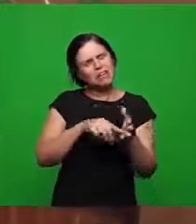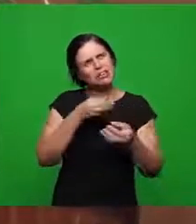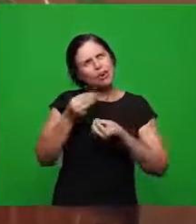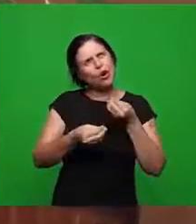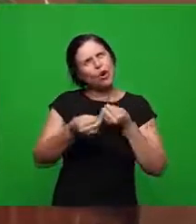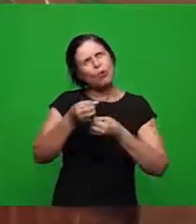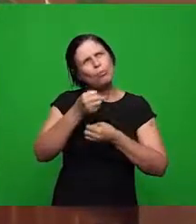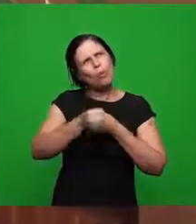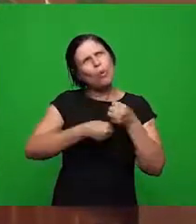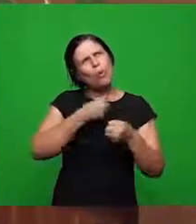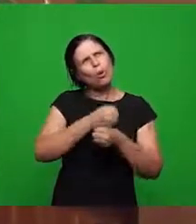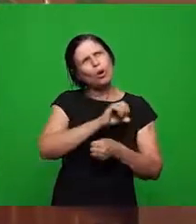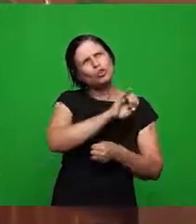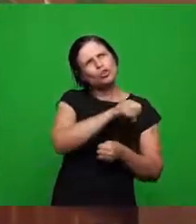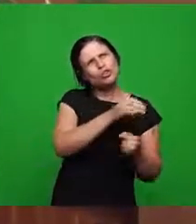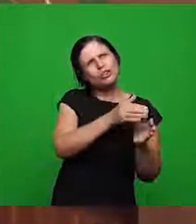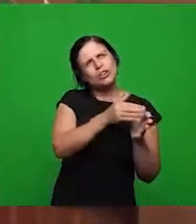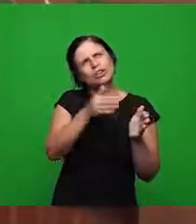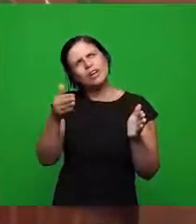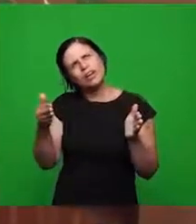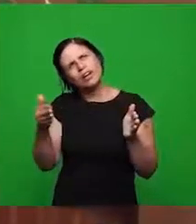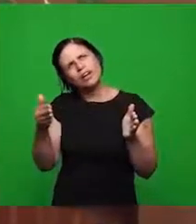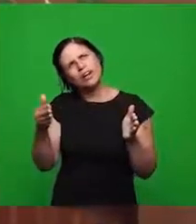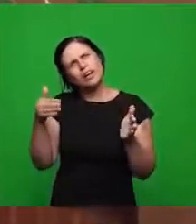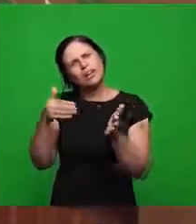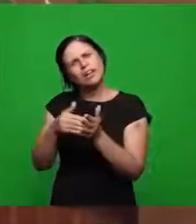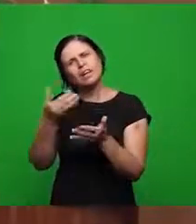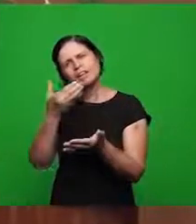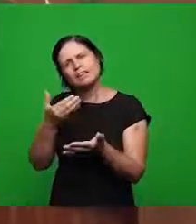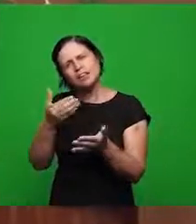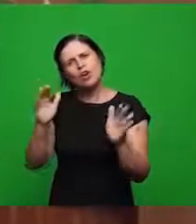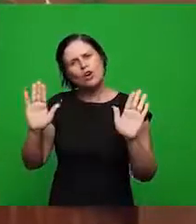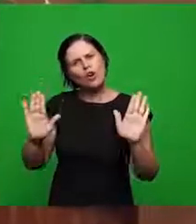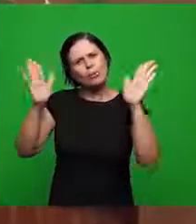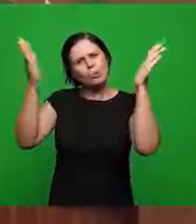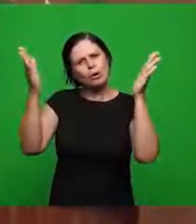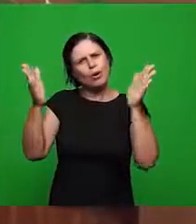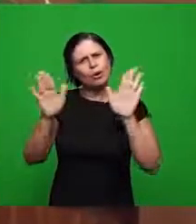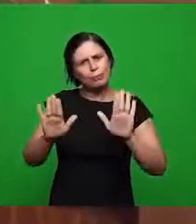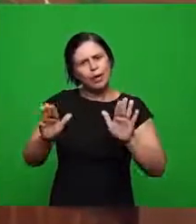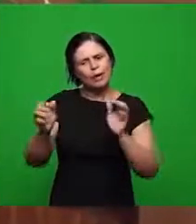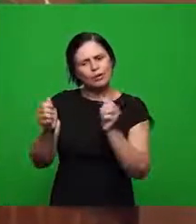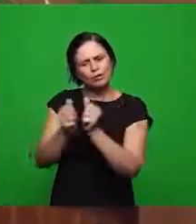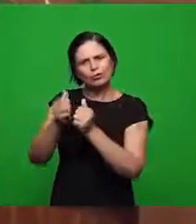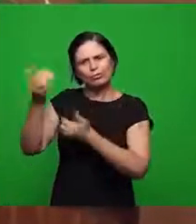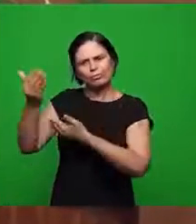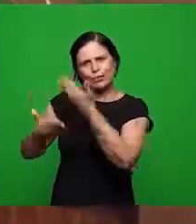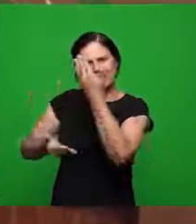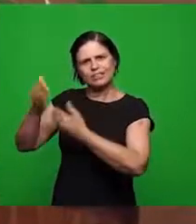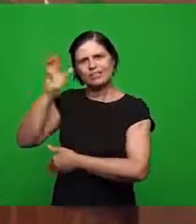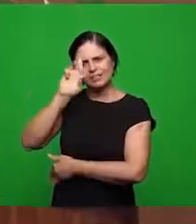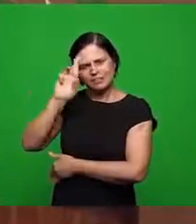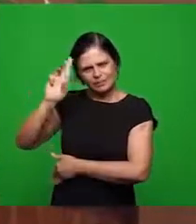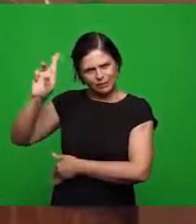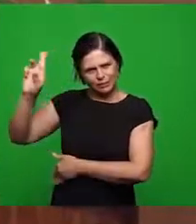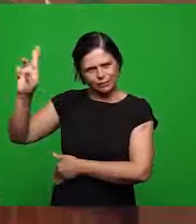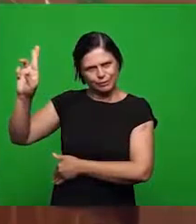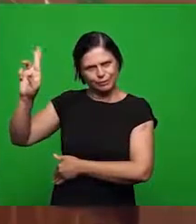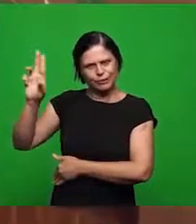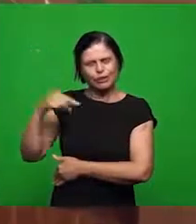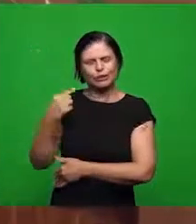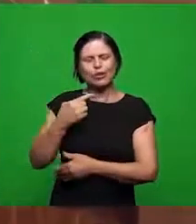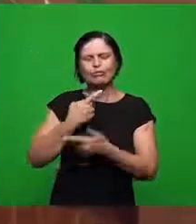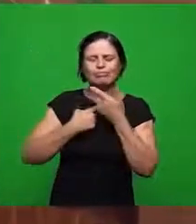os irmãos comemorem isso na presença do Senhor essa é a nossa é nosso